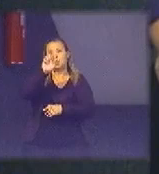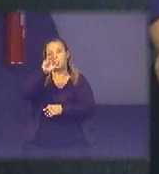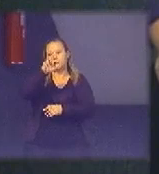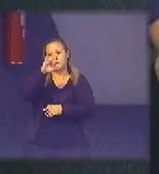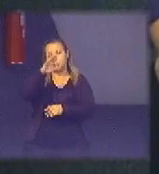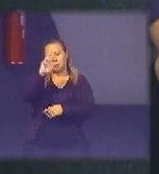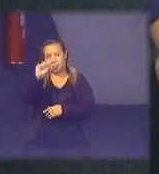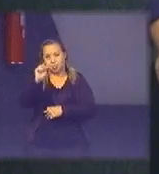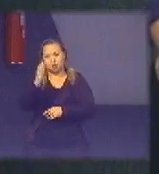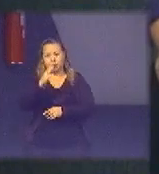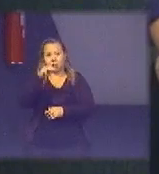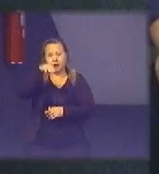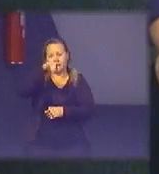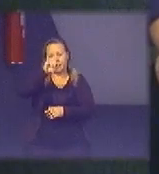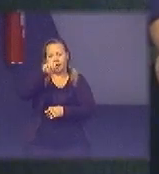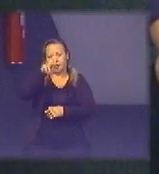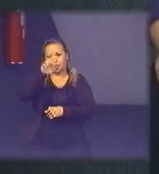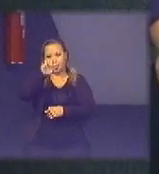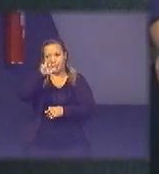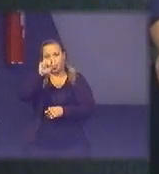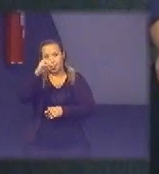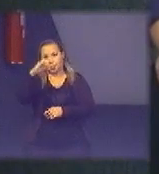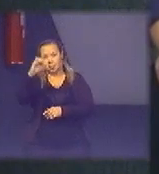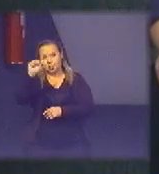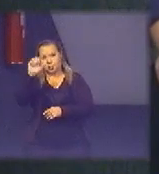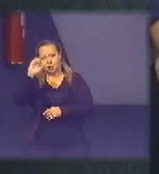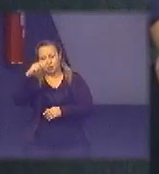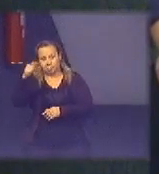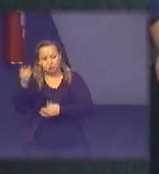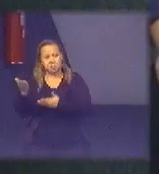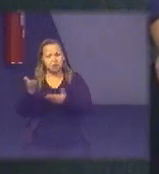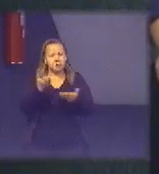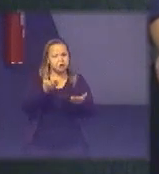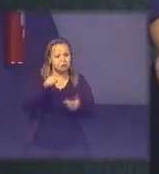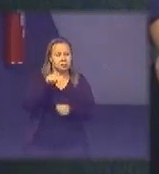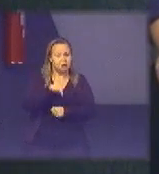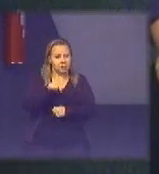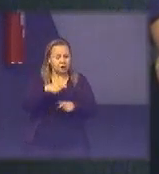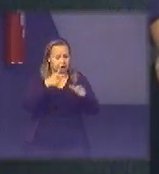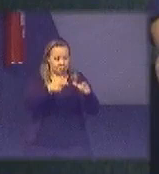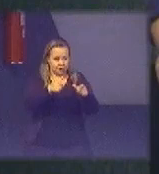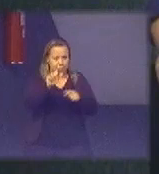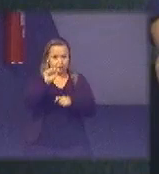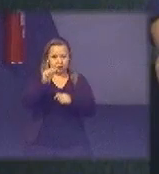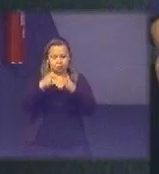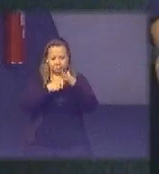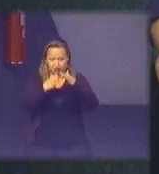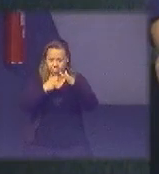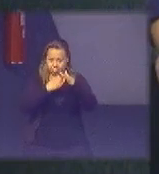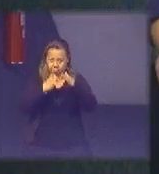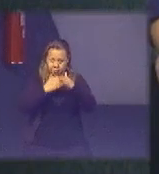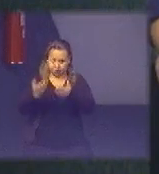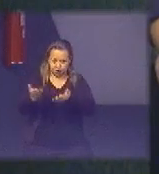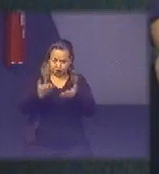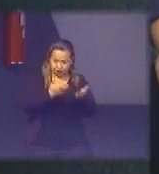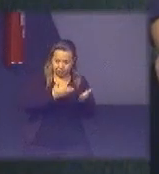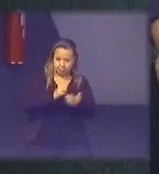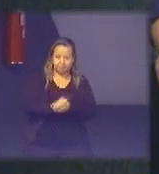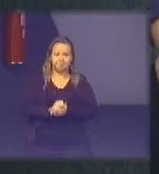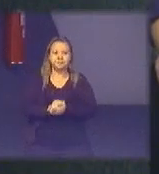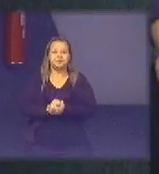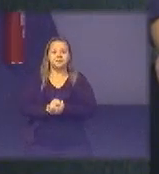ela trazia o seguinte a ANM essa agência poderá credenciar nos termos estabelecidos etc